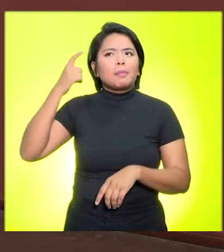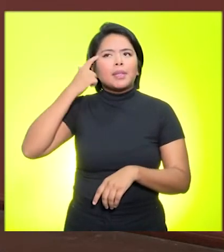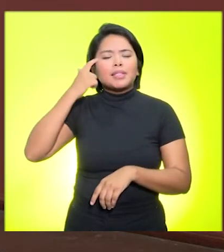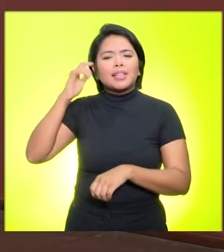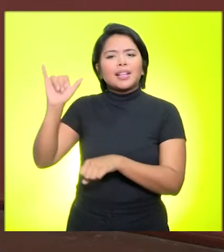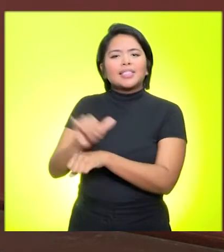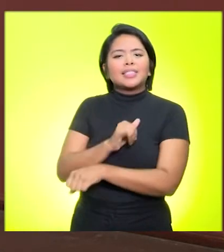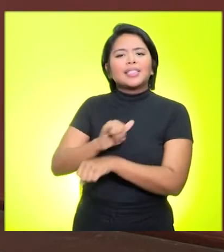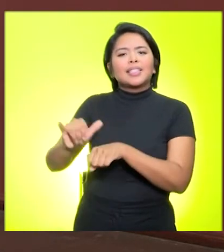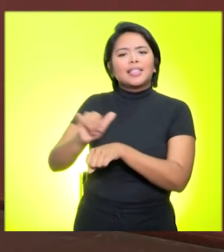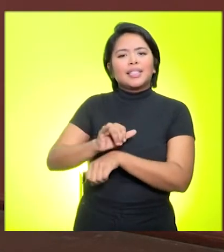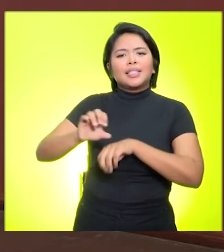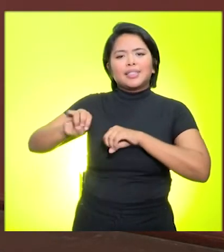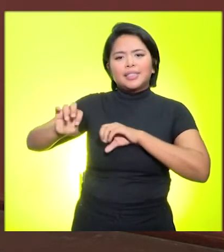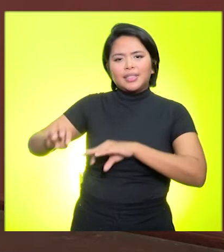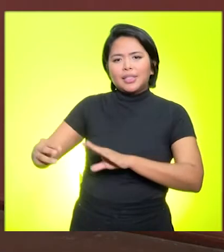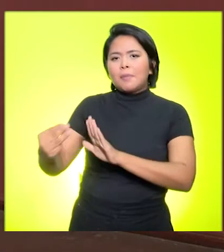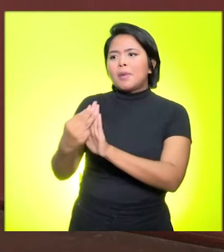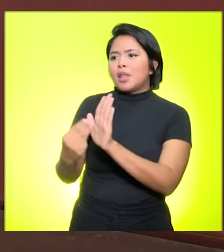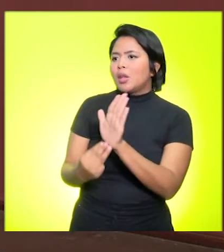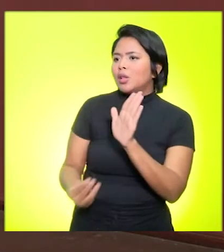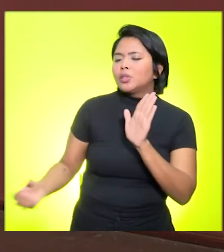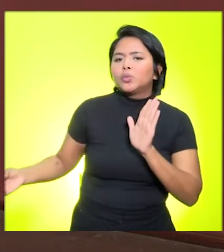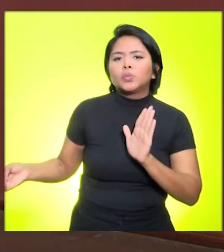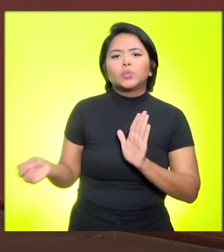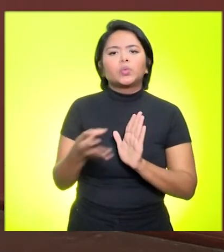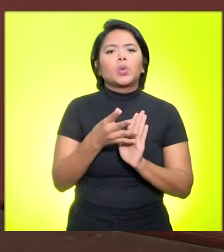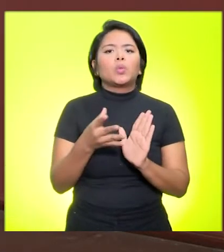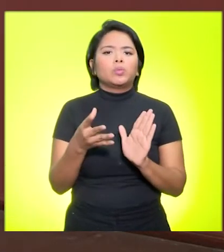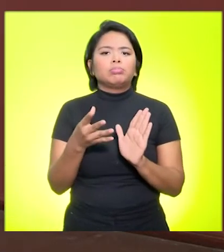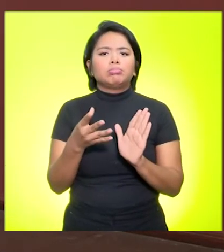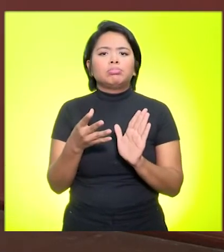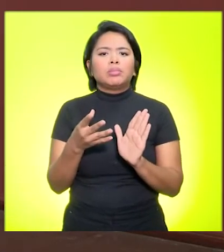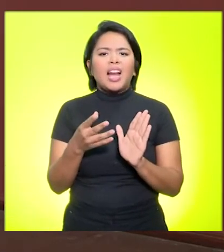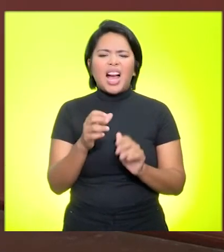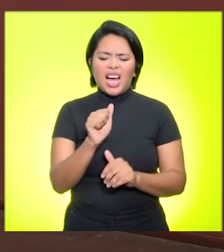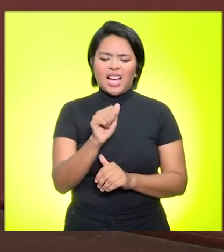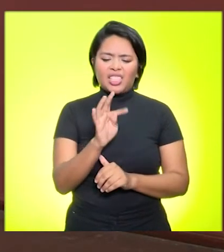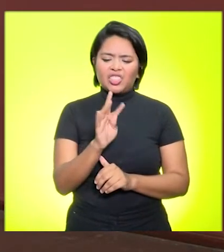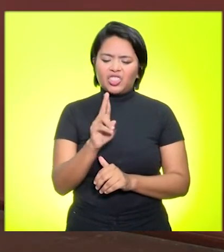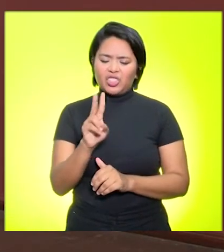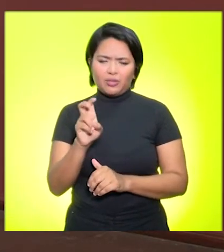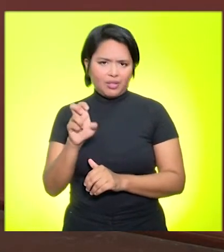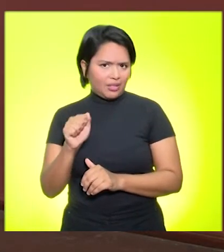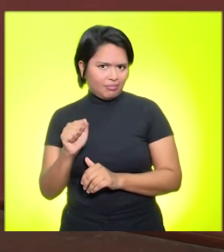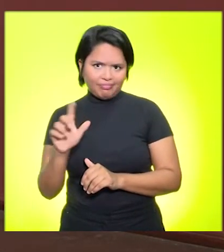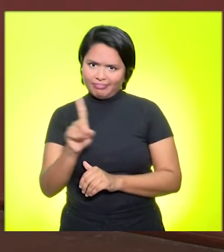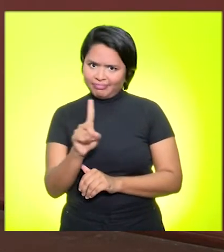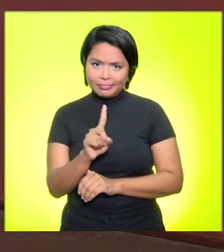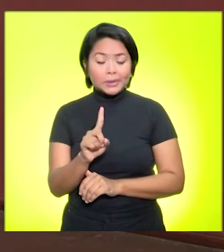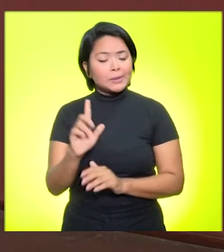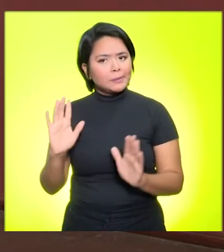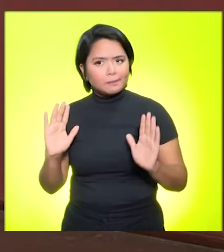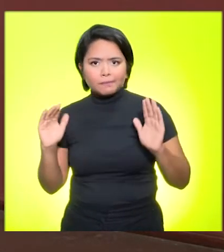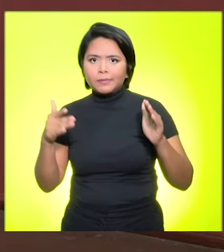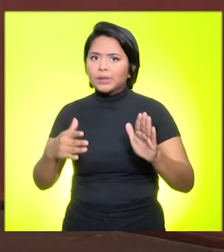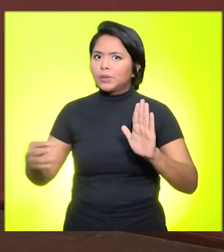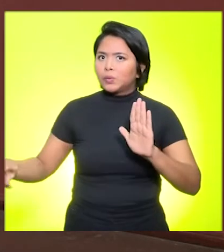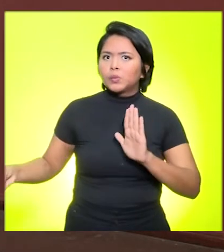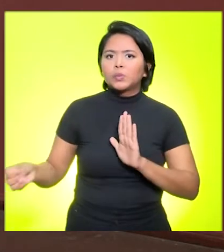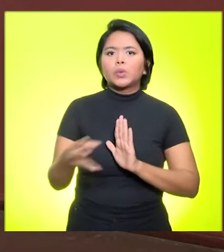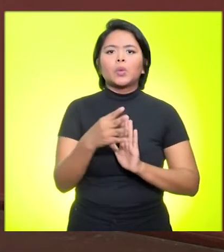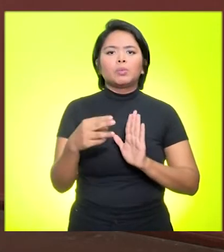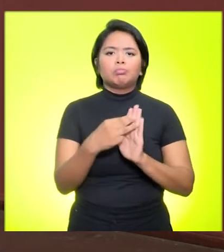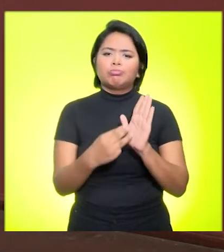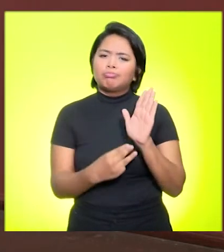alunos que envolve metodologias inovadoras. Eu não vou chamar só de ativas, mas de inovadoras, porque várias podem fazer parte desse